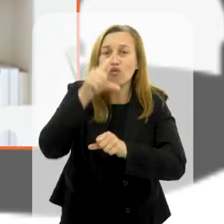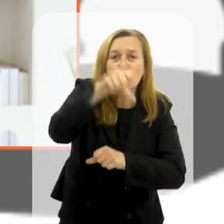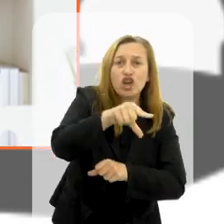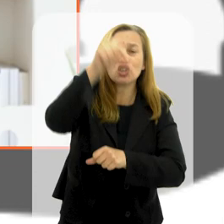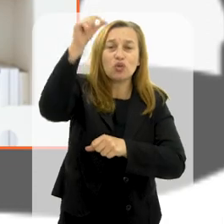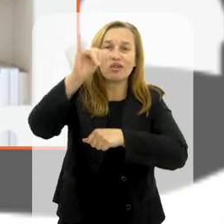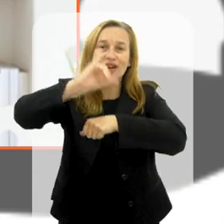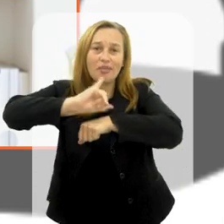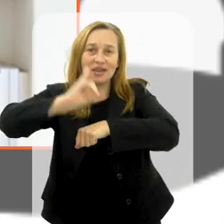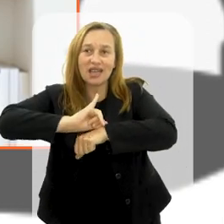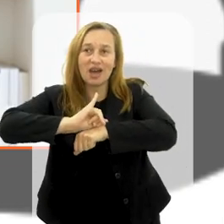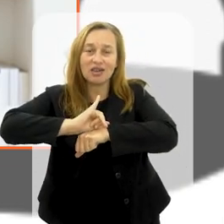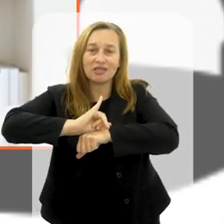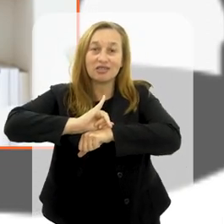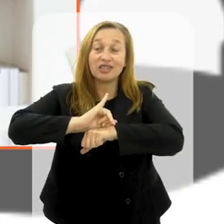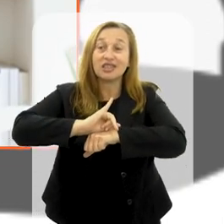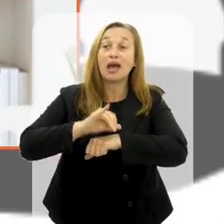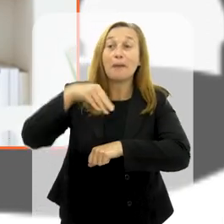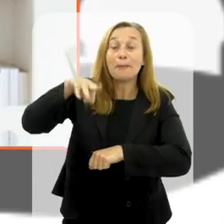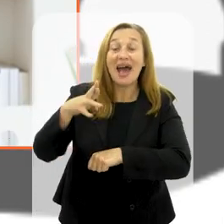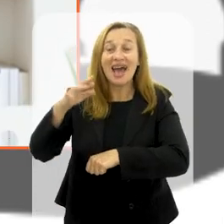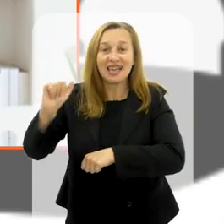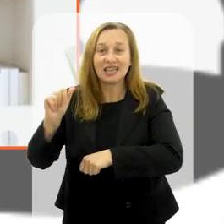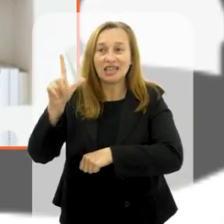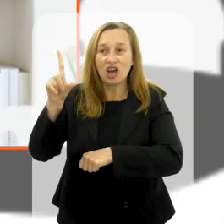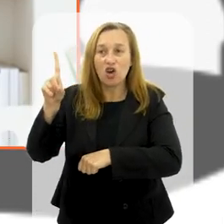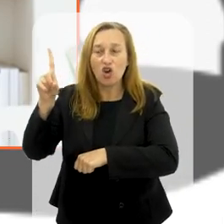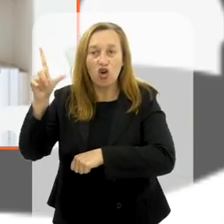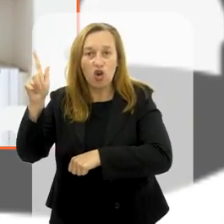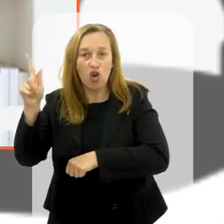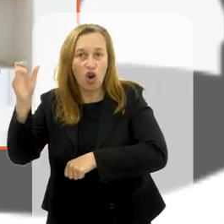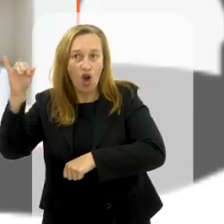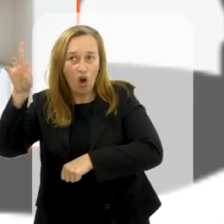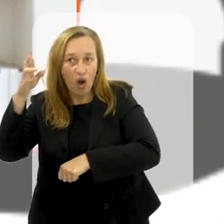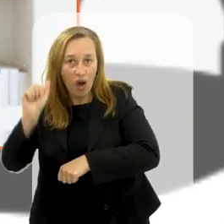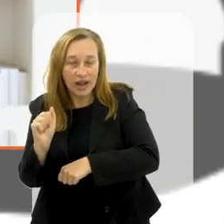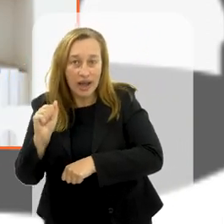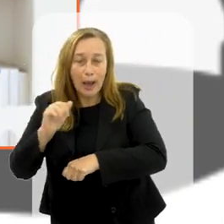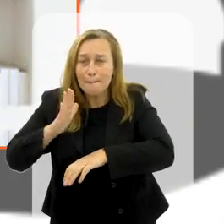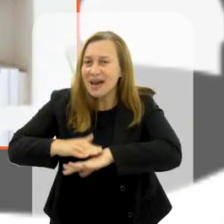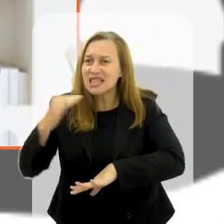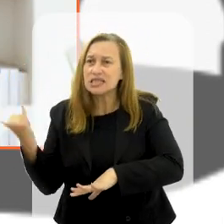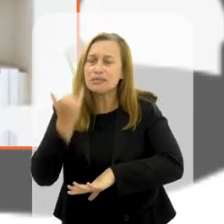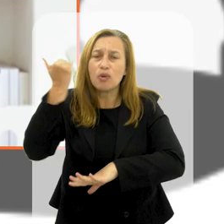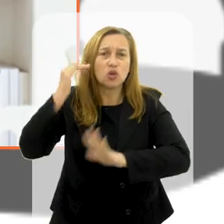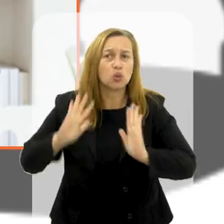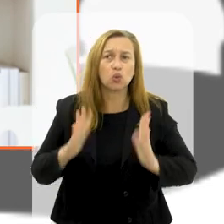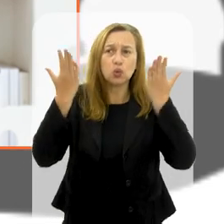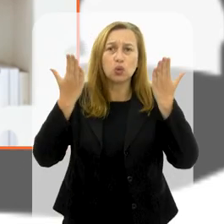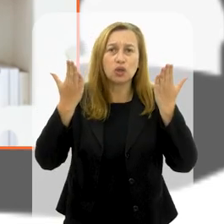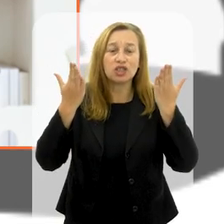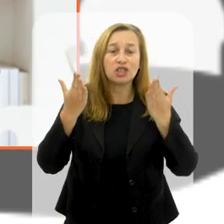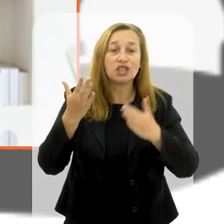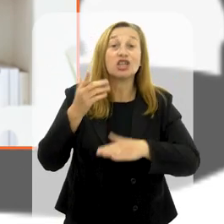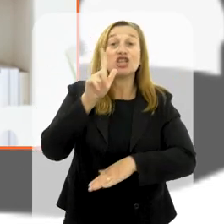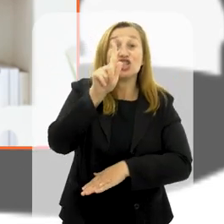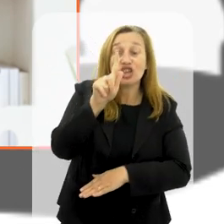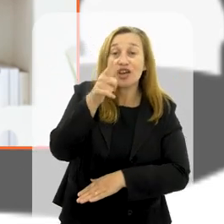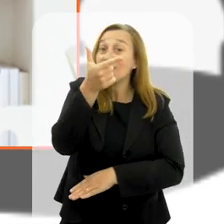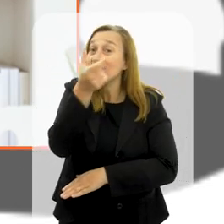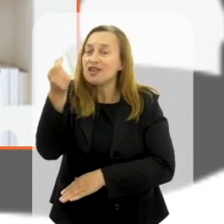capital escolhida para sediar na Marina da Glória o evento mais importante da trilha de xerpas.